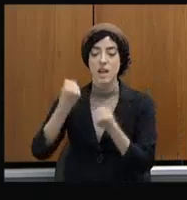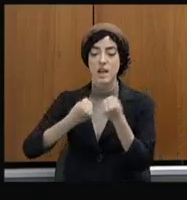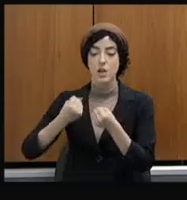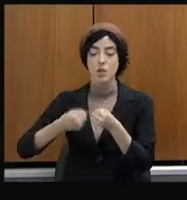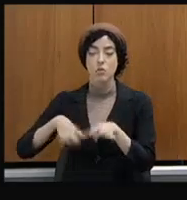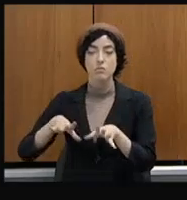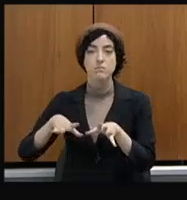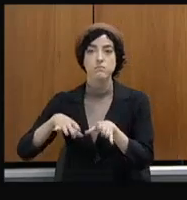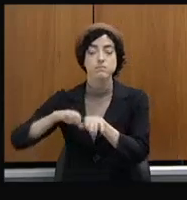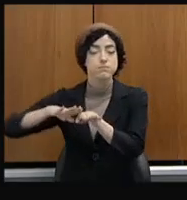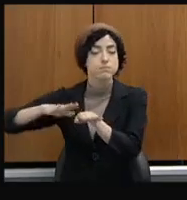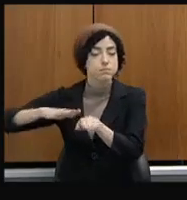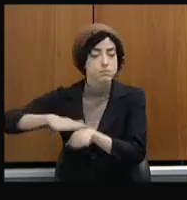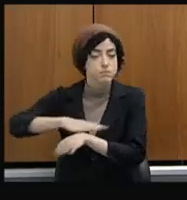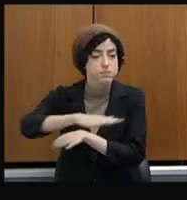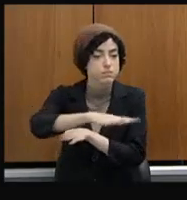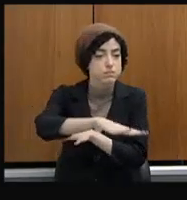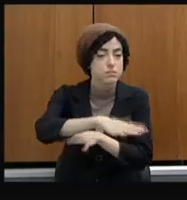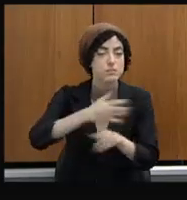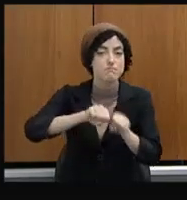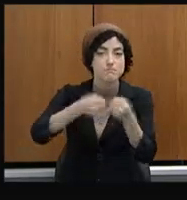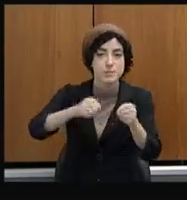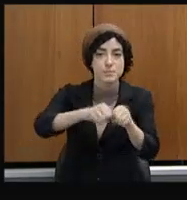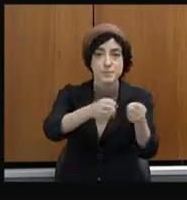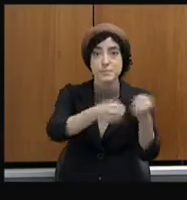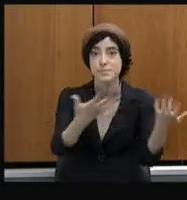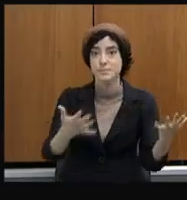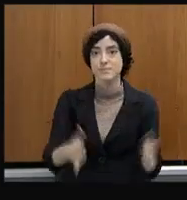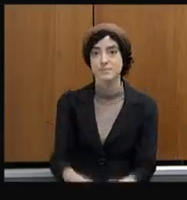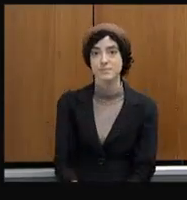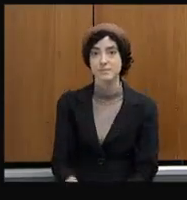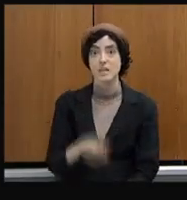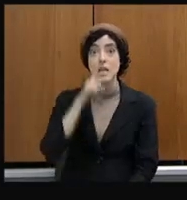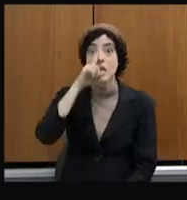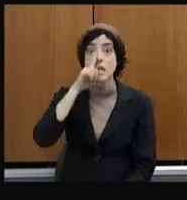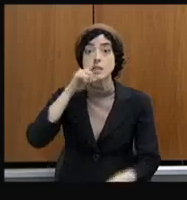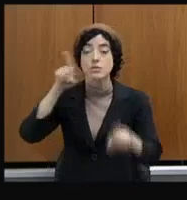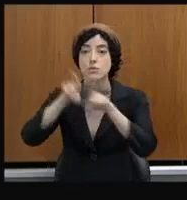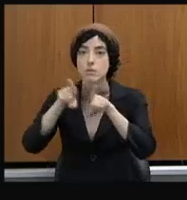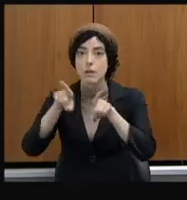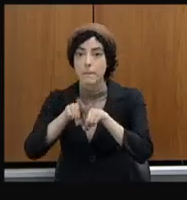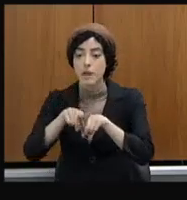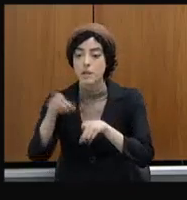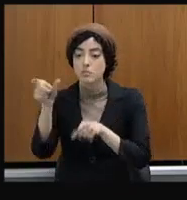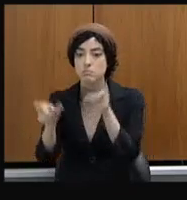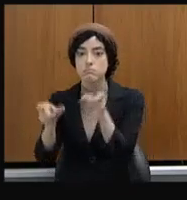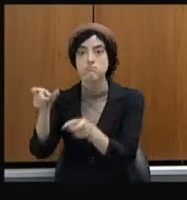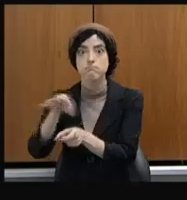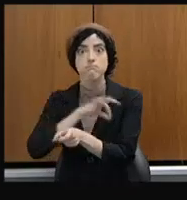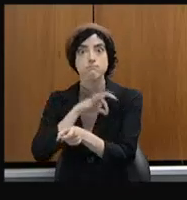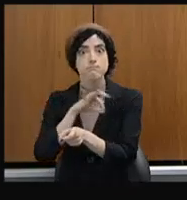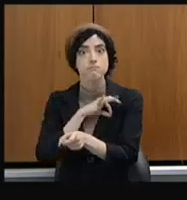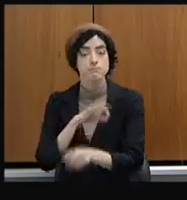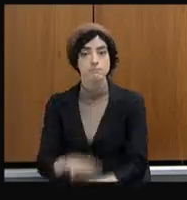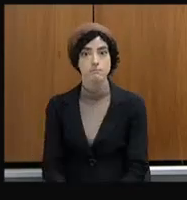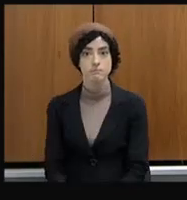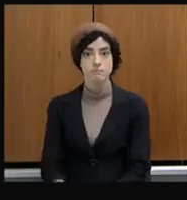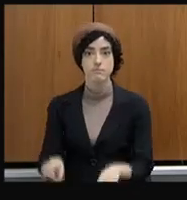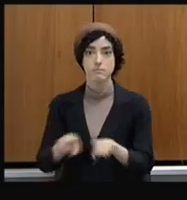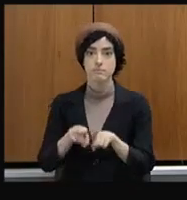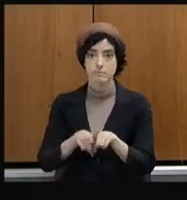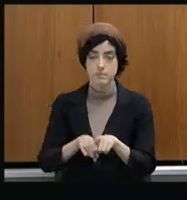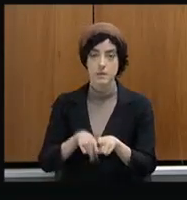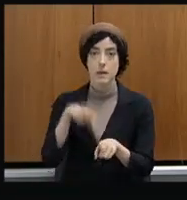resgate de preso nas rodovias, o risco que a PM corre, o risco que a polícia civil corre na